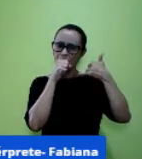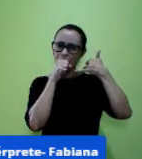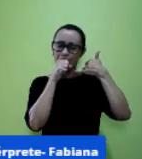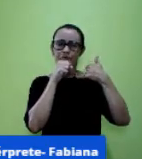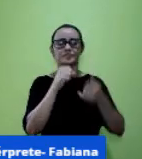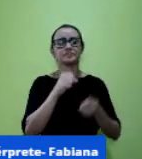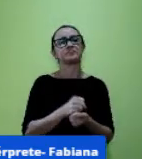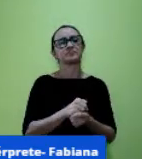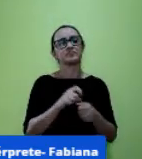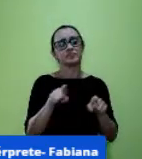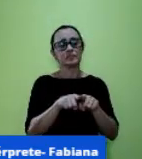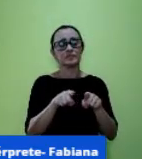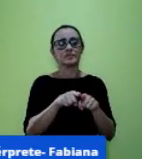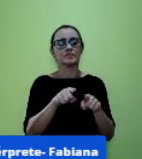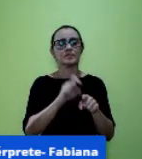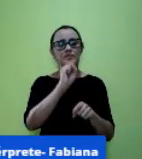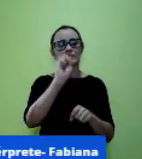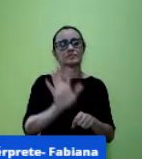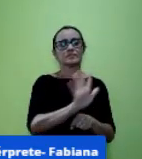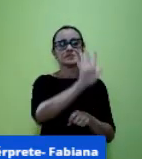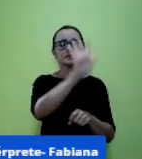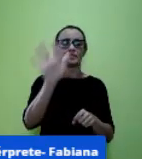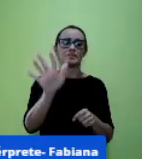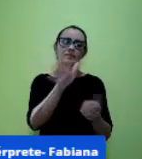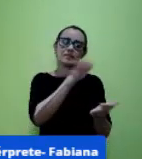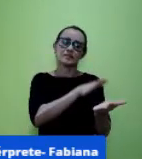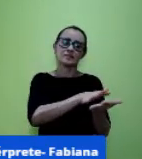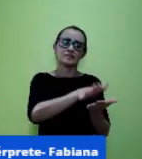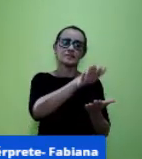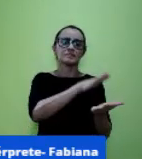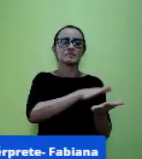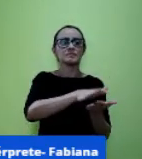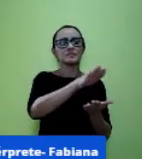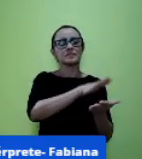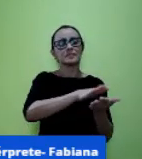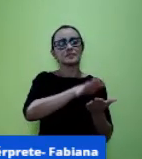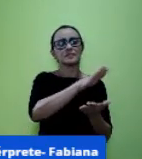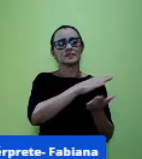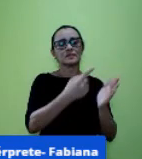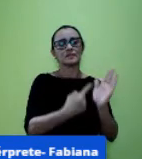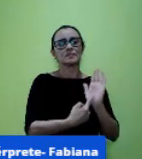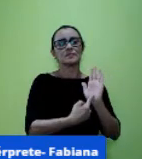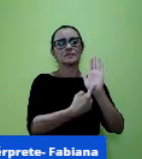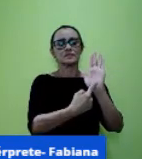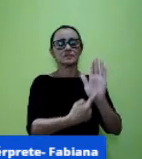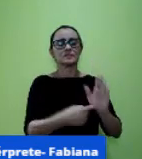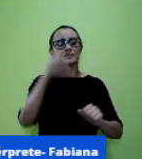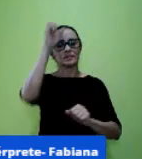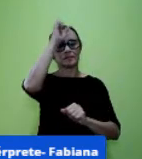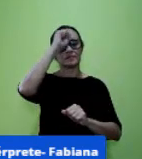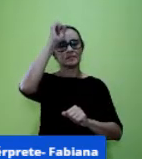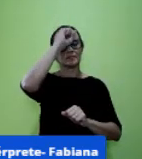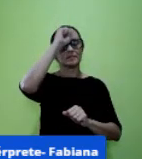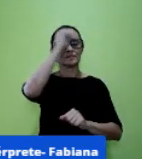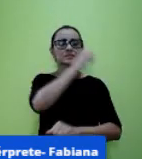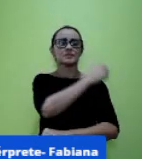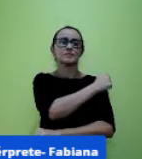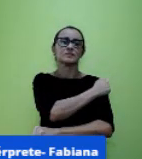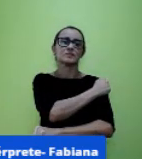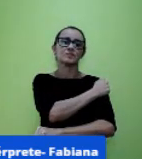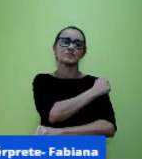levando o aluno ao conhecimento a questão da localização